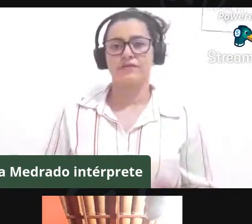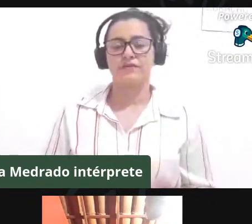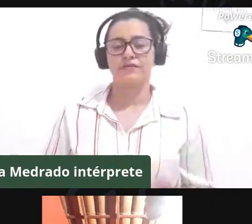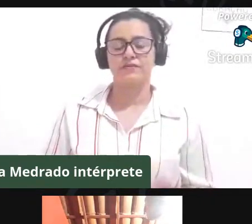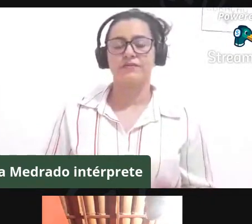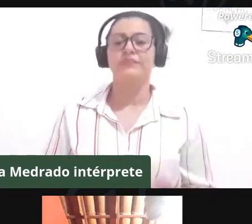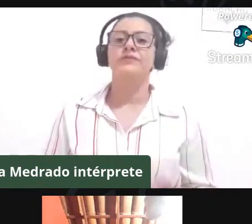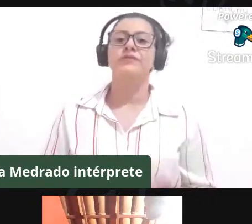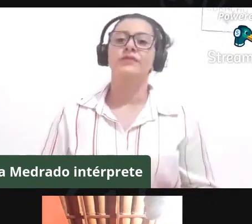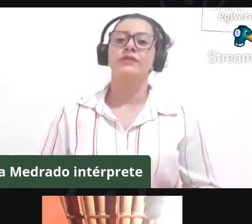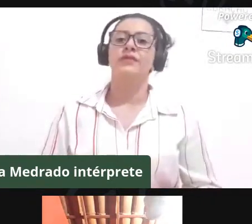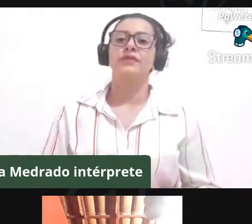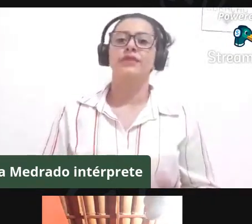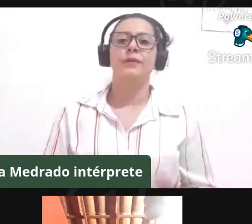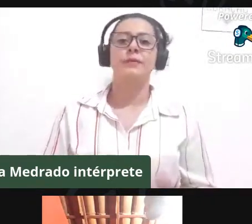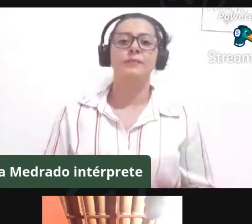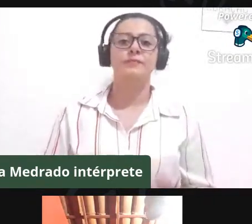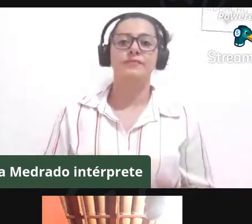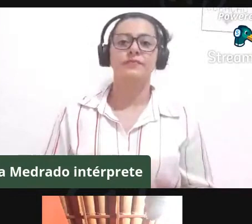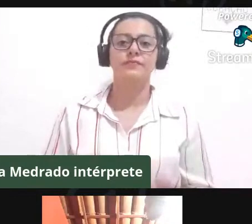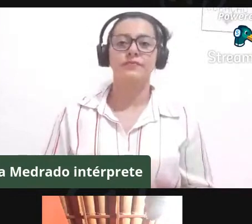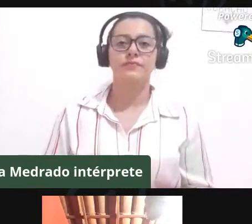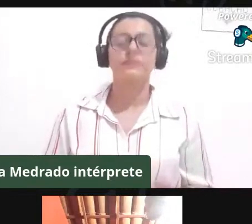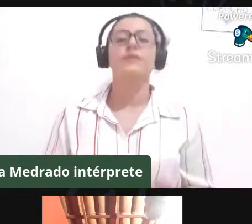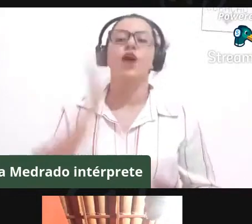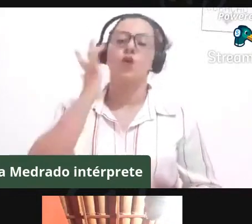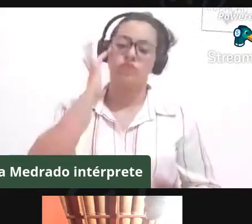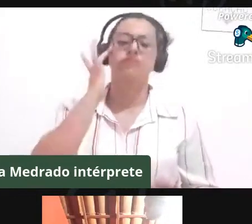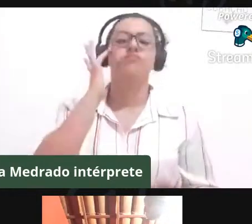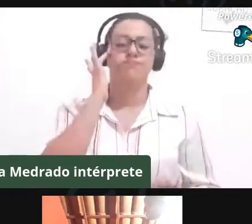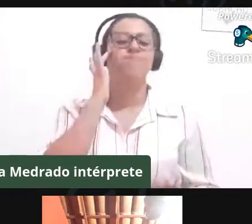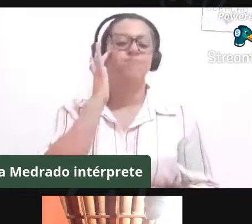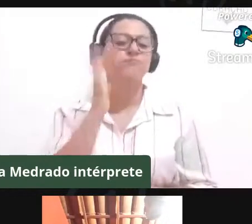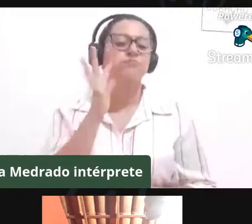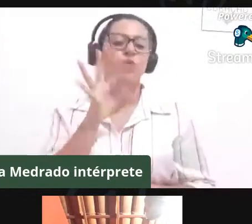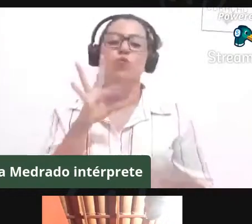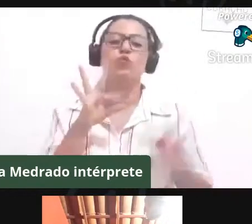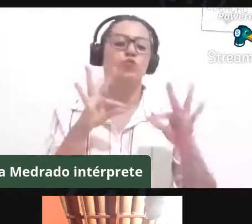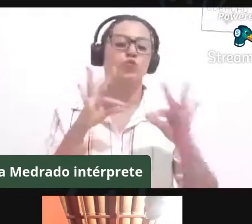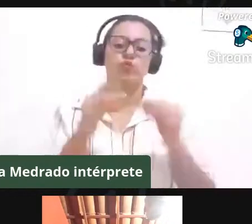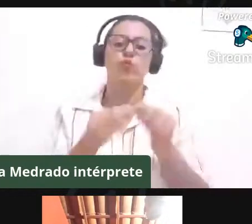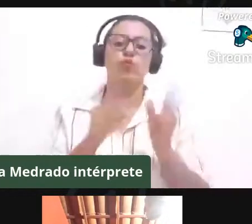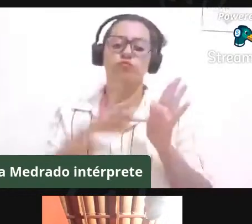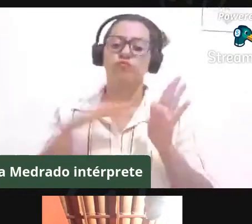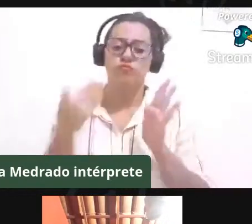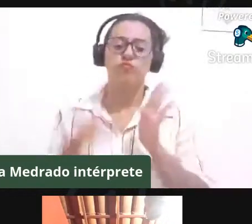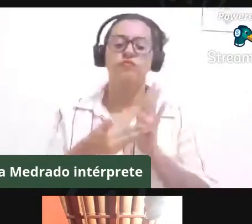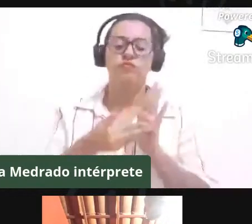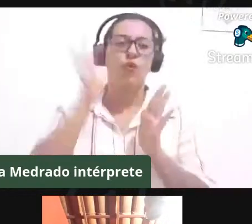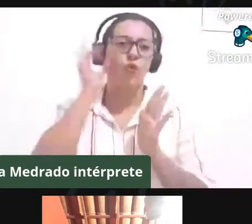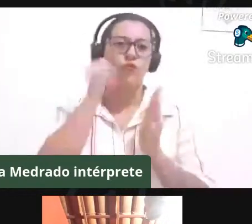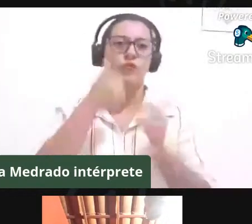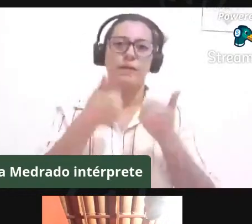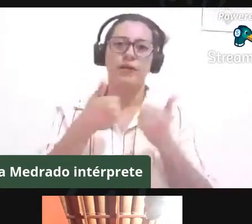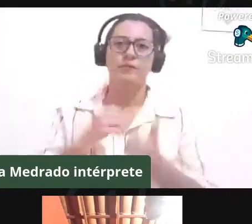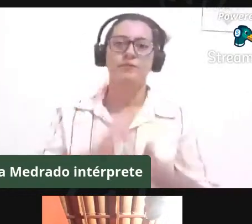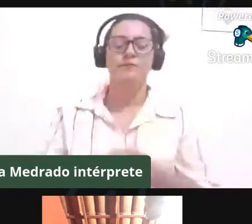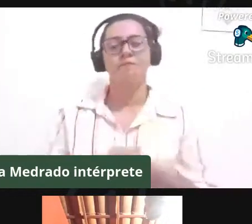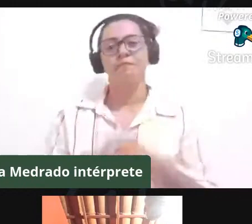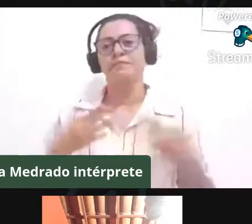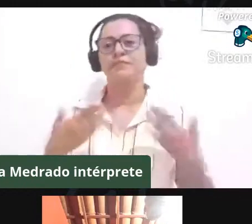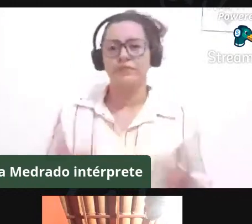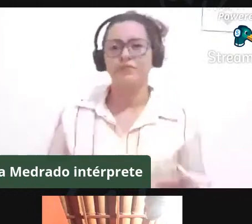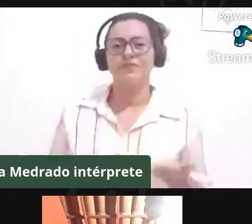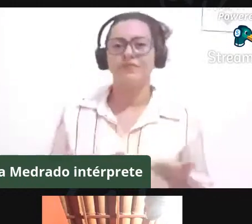Acho que todos nos escutam, estão nos escutando bem. Bom, como parte das nossas atividades de